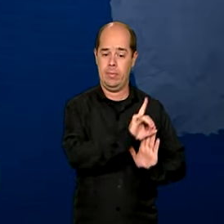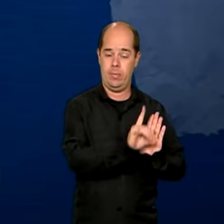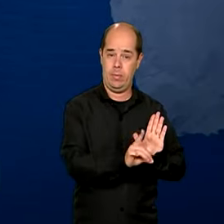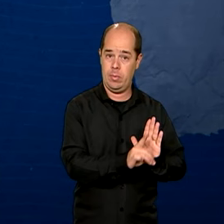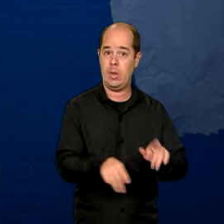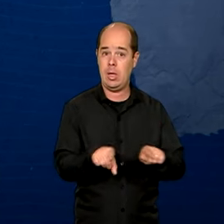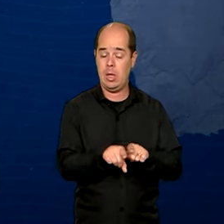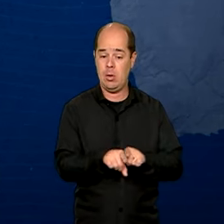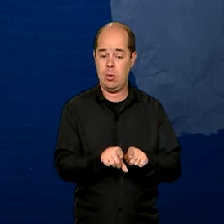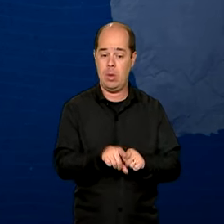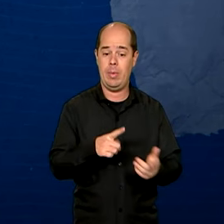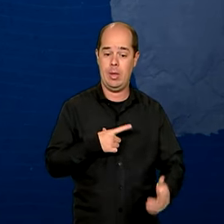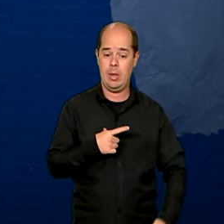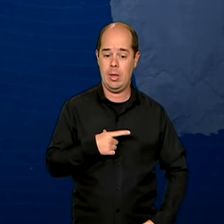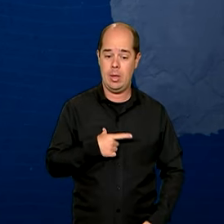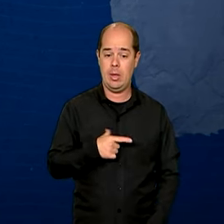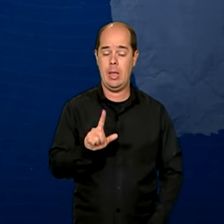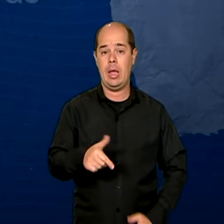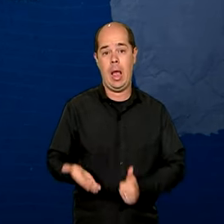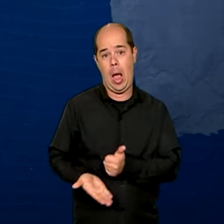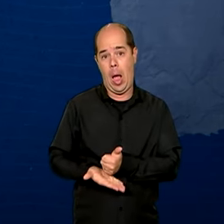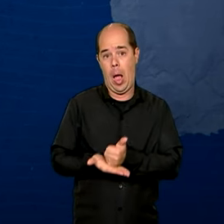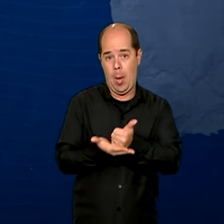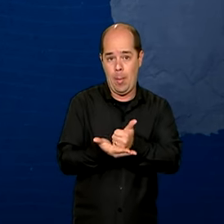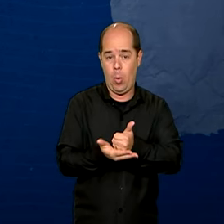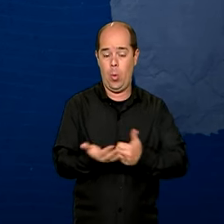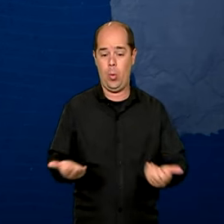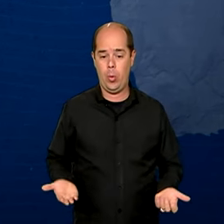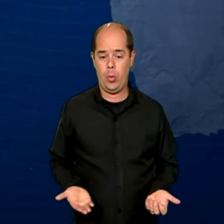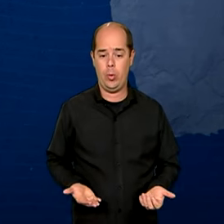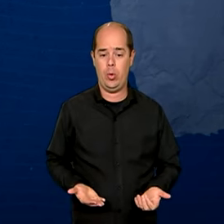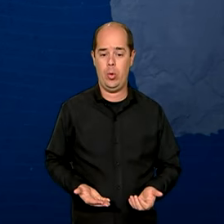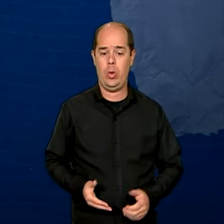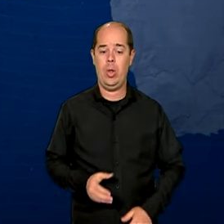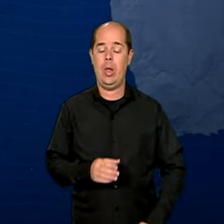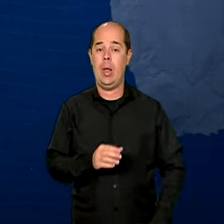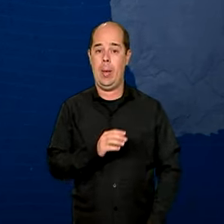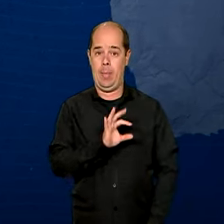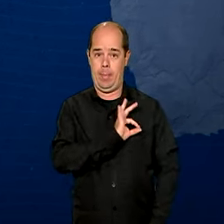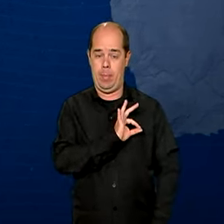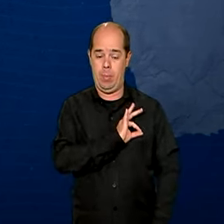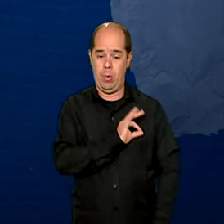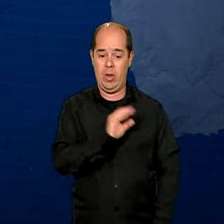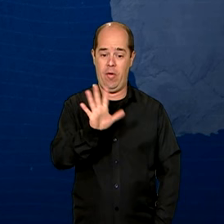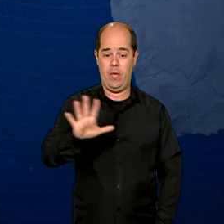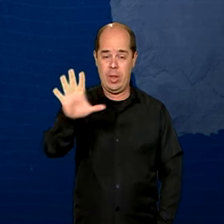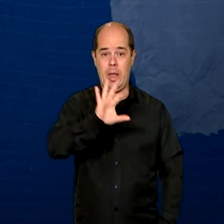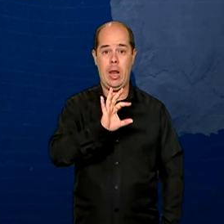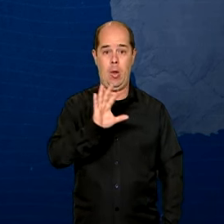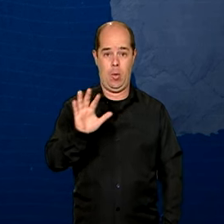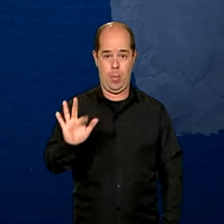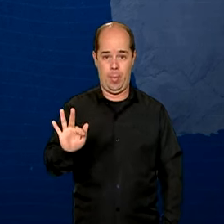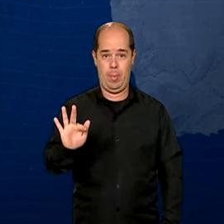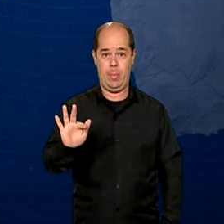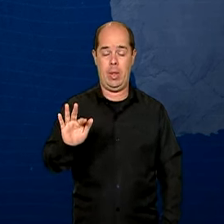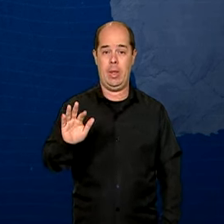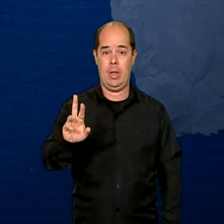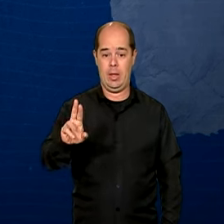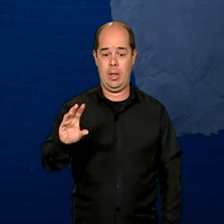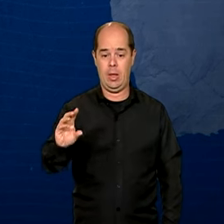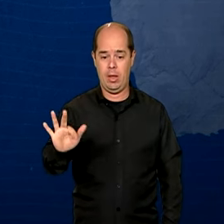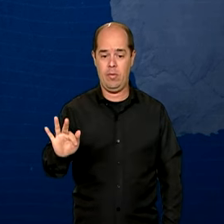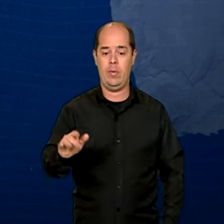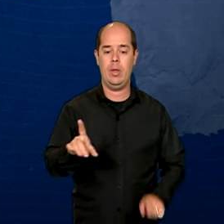reforço de efetivo e equipamentos extras na Polícia Federal, Polícia Rodoviária Federal e Força Nacional em cinco